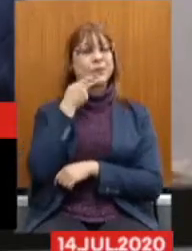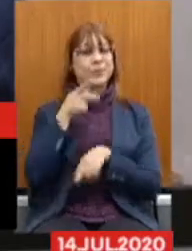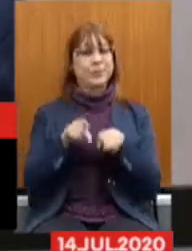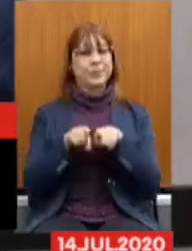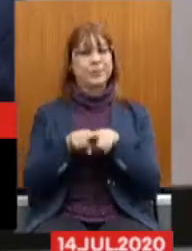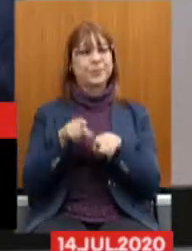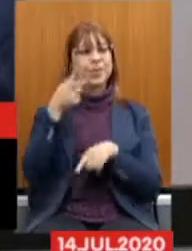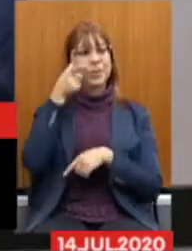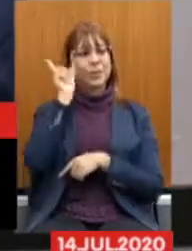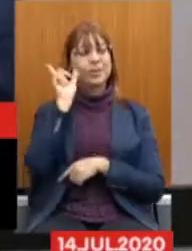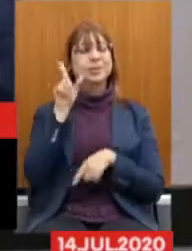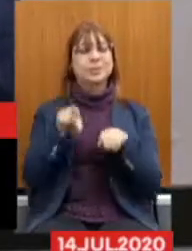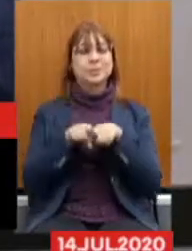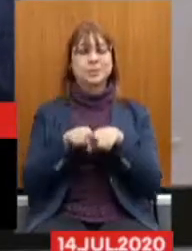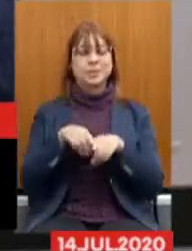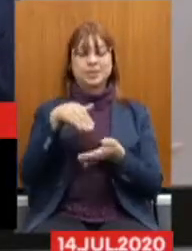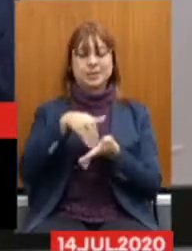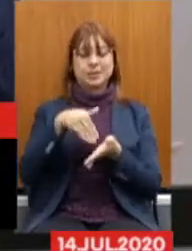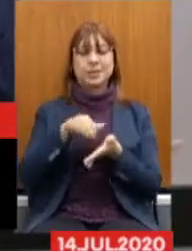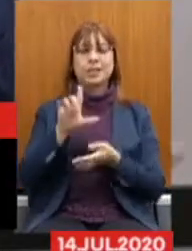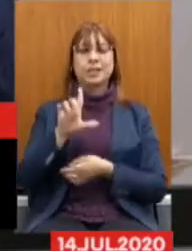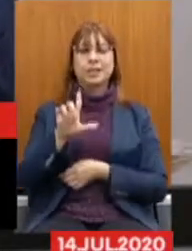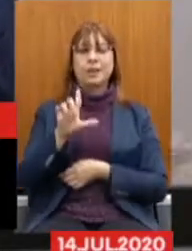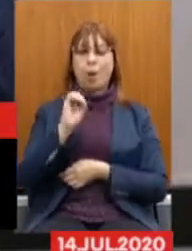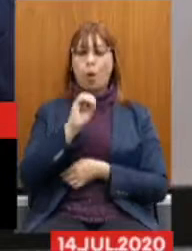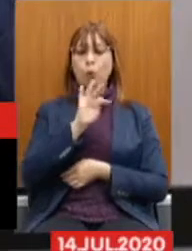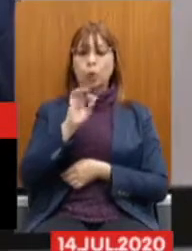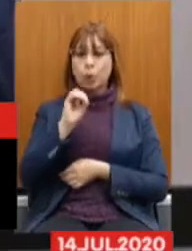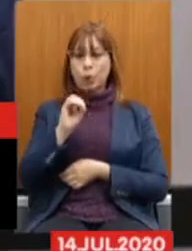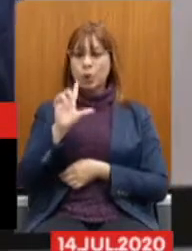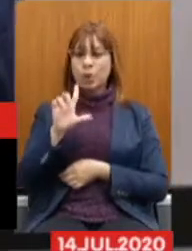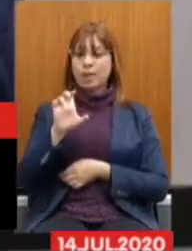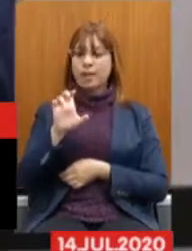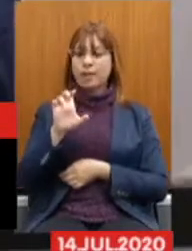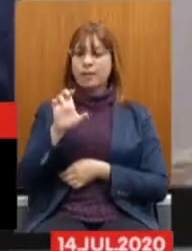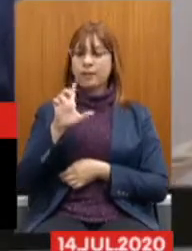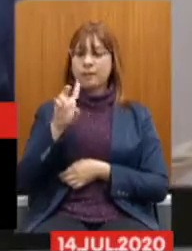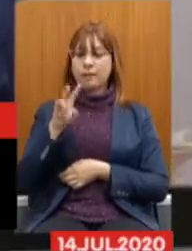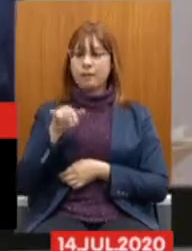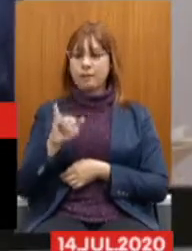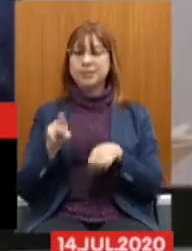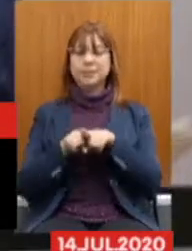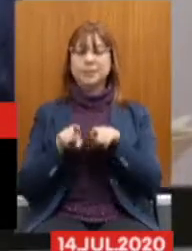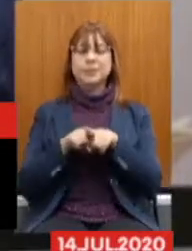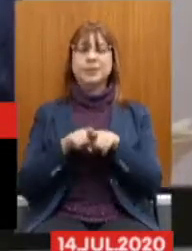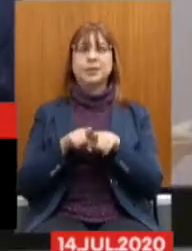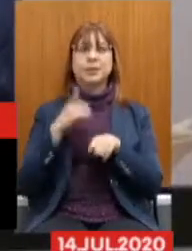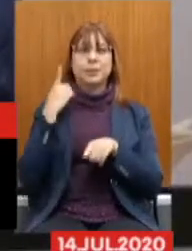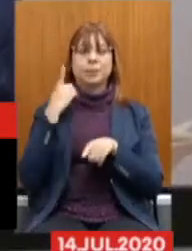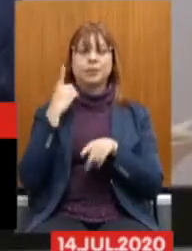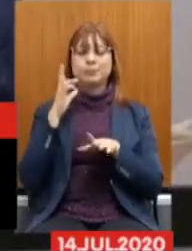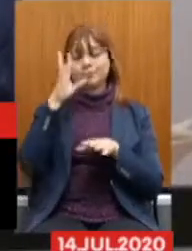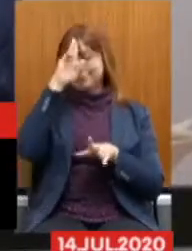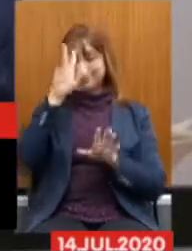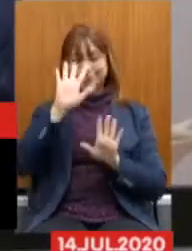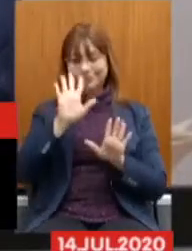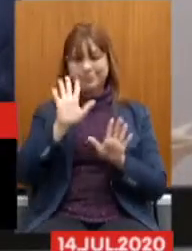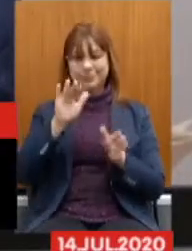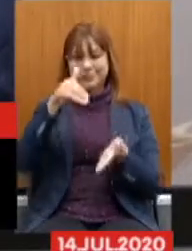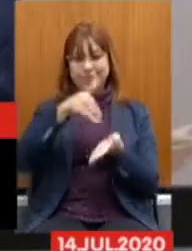o secretário Otton Levy e o deputado, o deputado não, o secretário